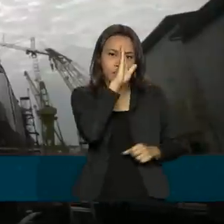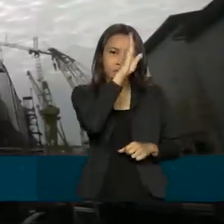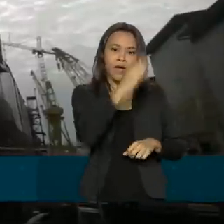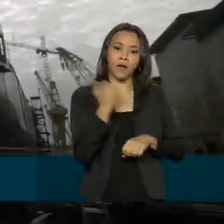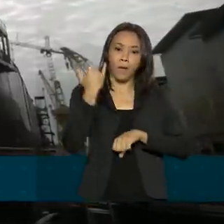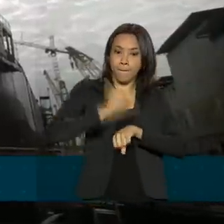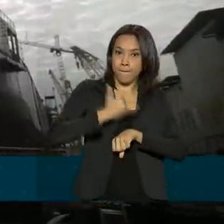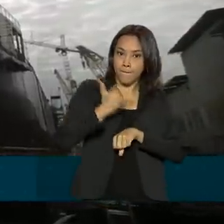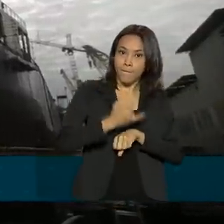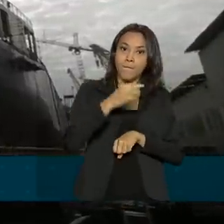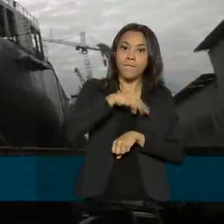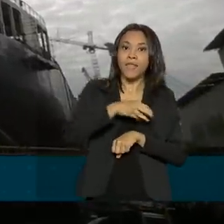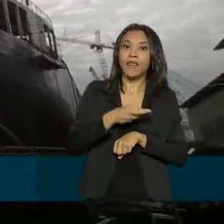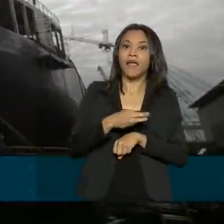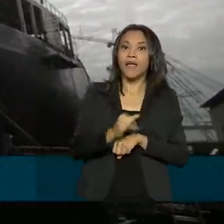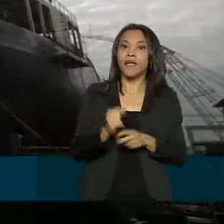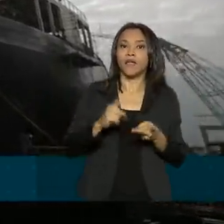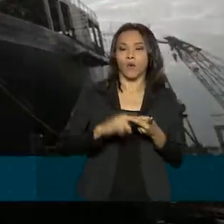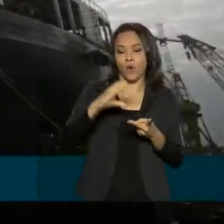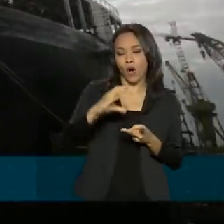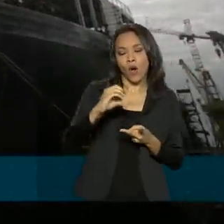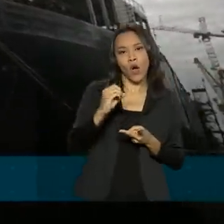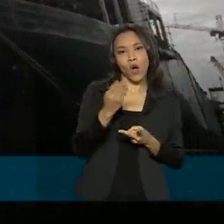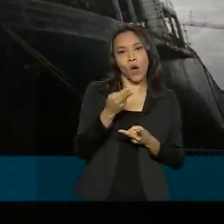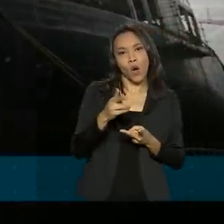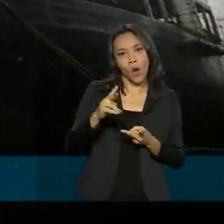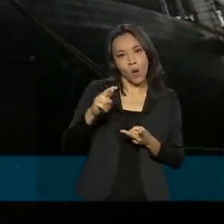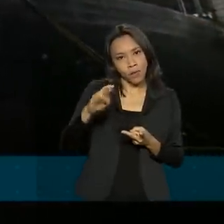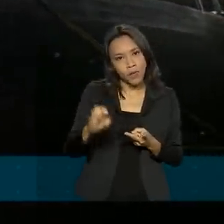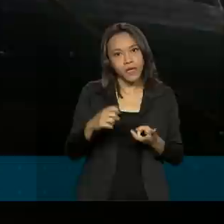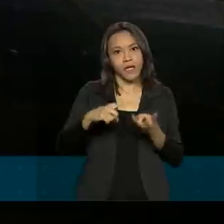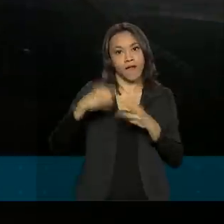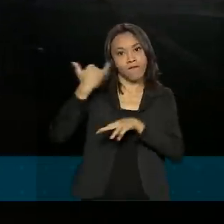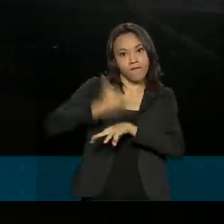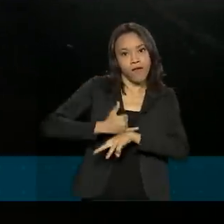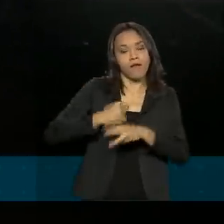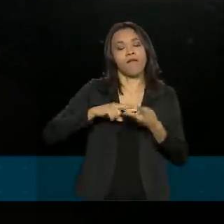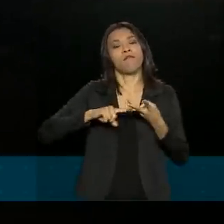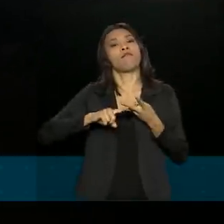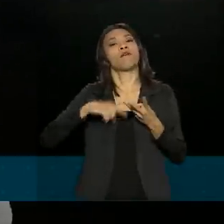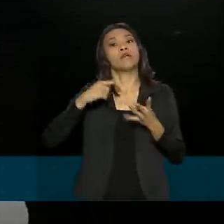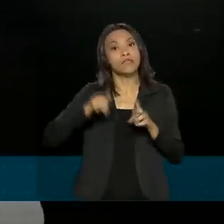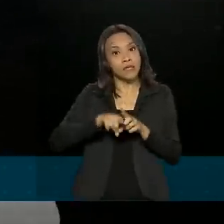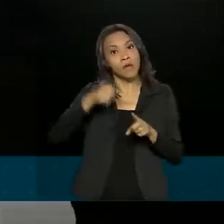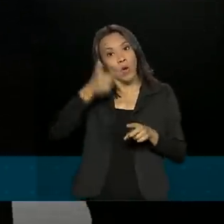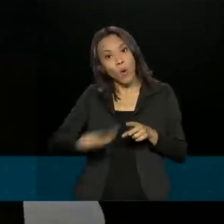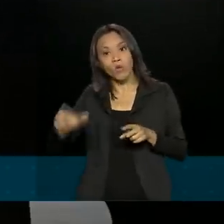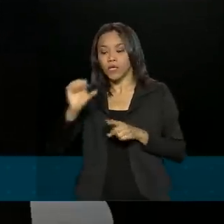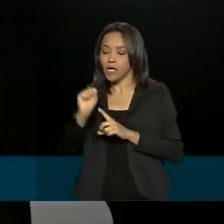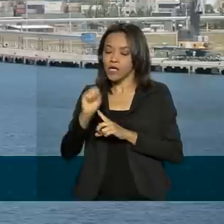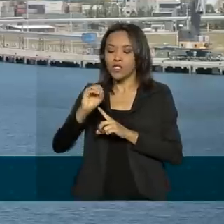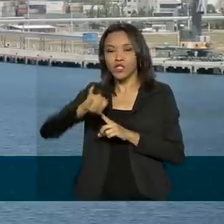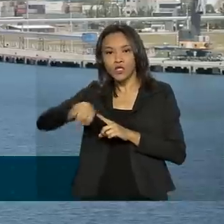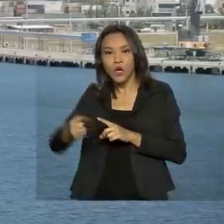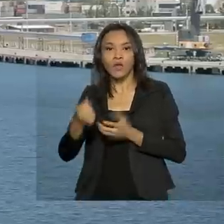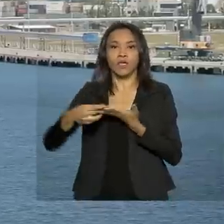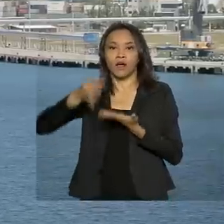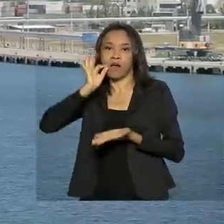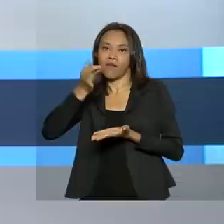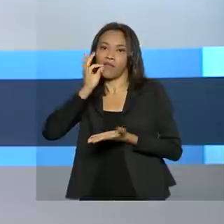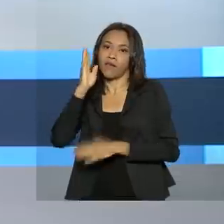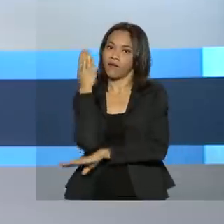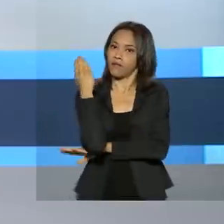cobre, petróleo bruto, produtos semiacabados de ferro e aço, além de soja, café e